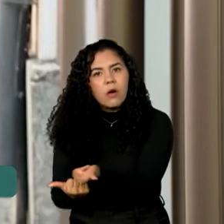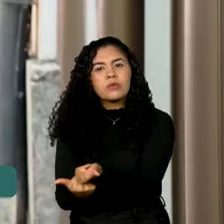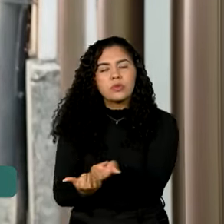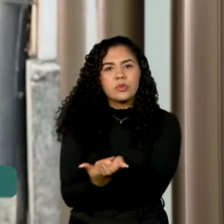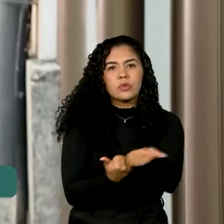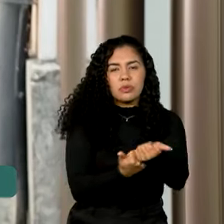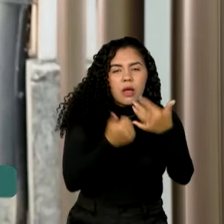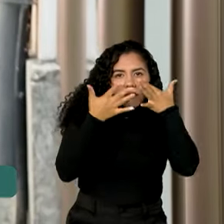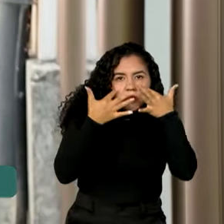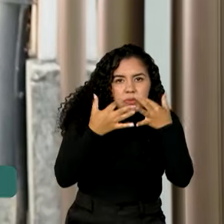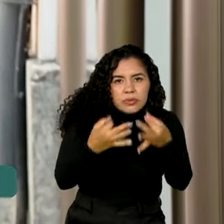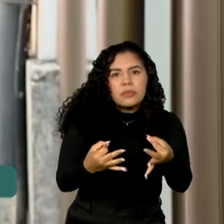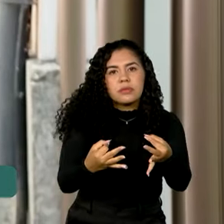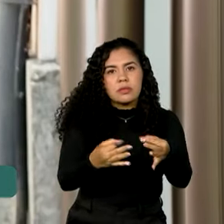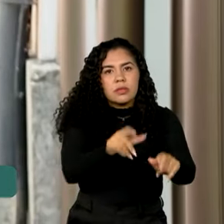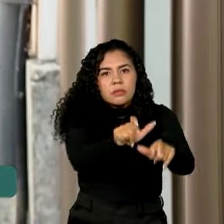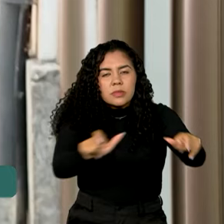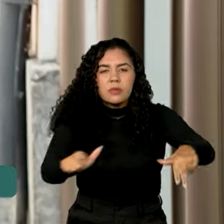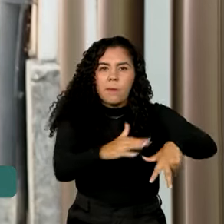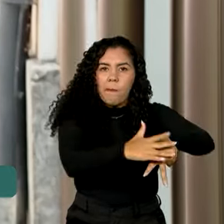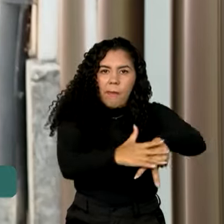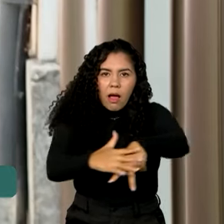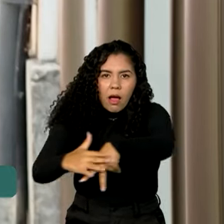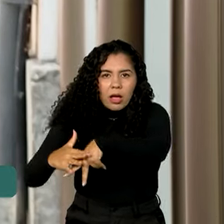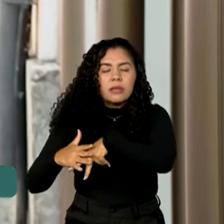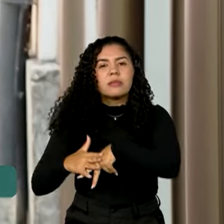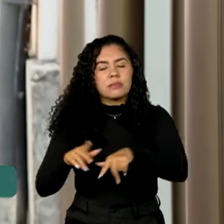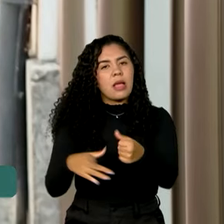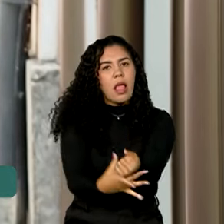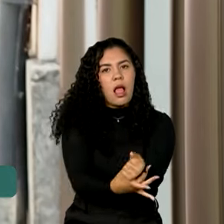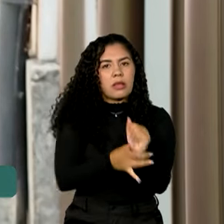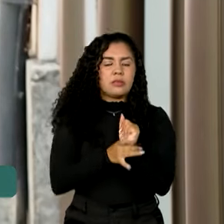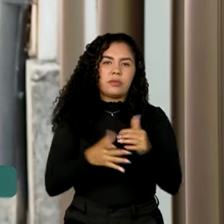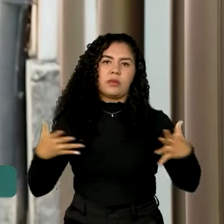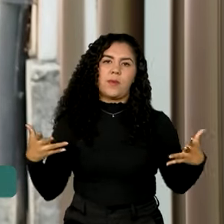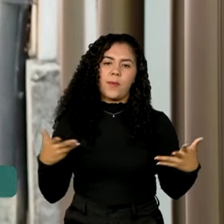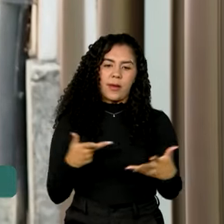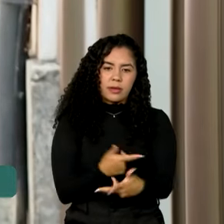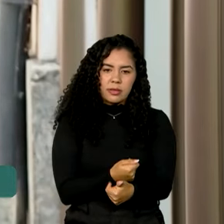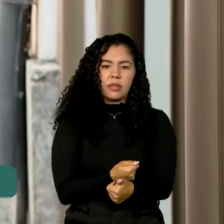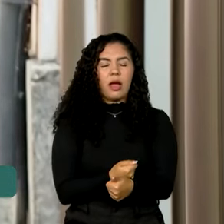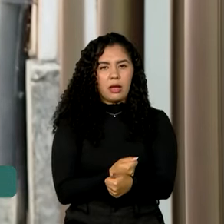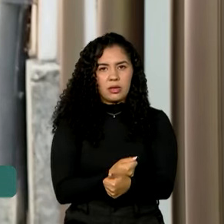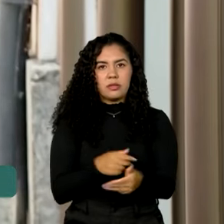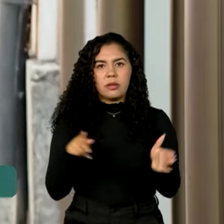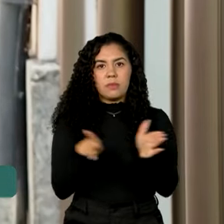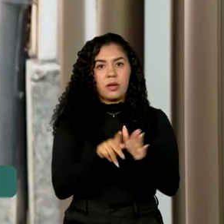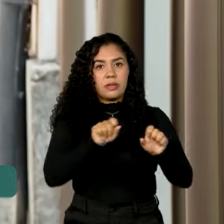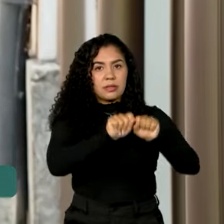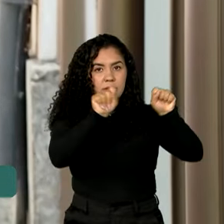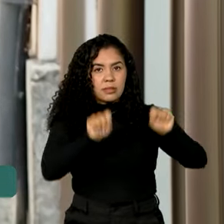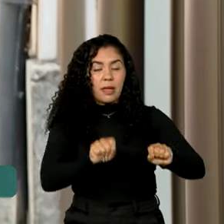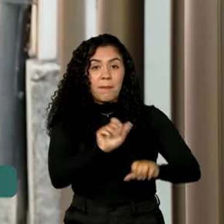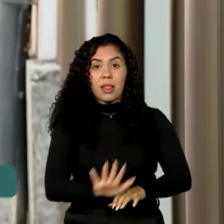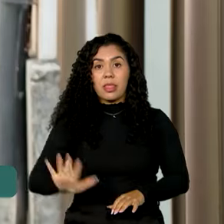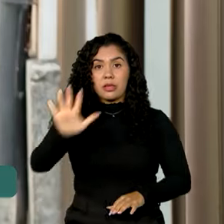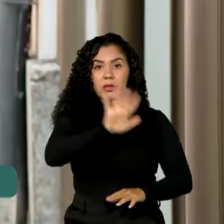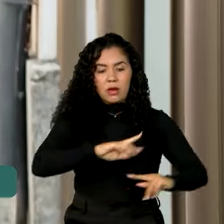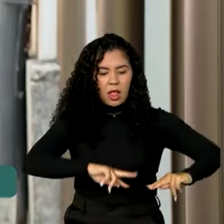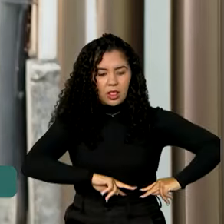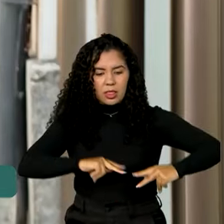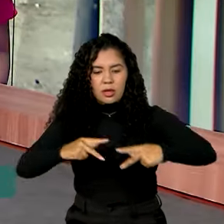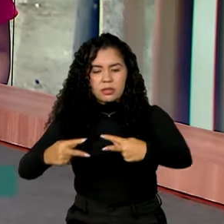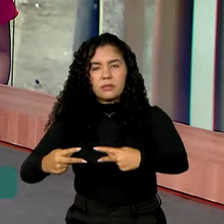dar um atendimento especializado a esses pacientes e assegurando a qualidade do sistema nacional de transplante. Vanessa,